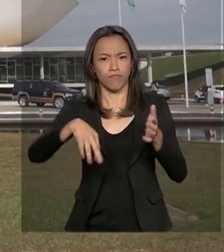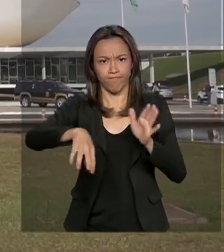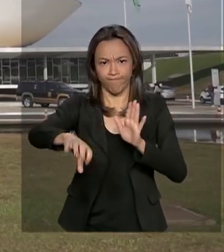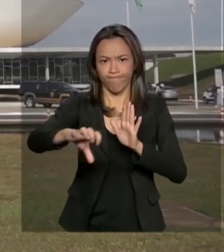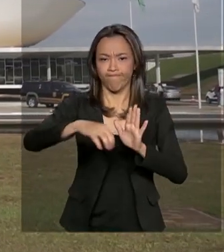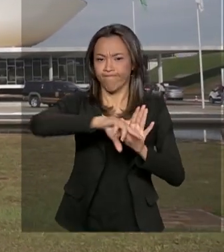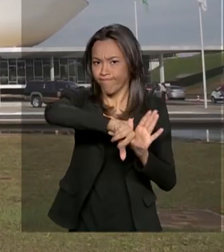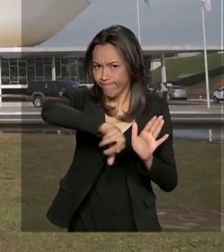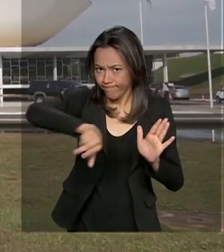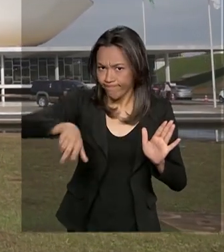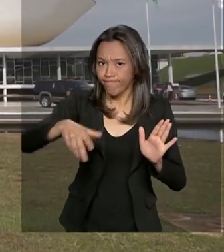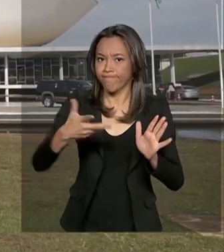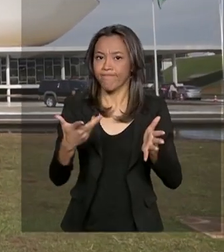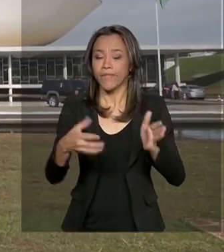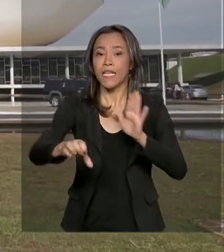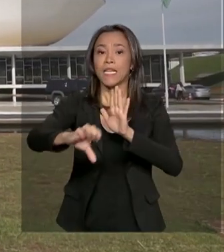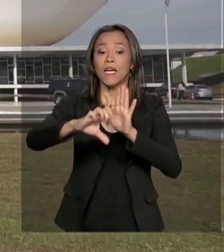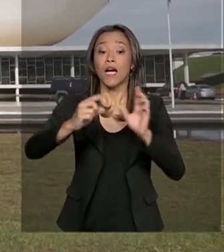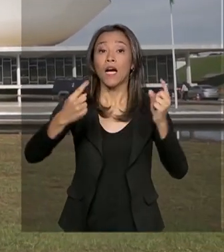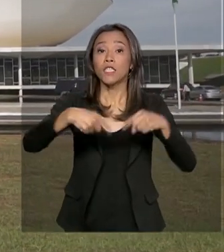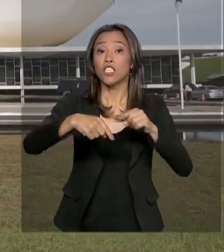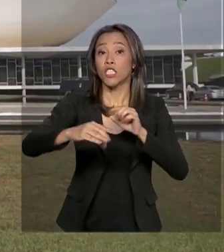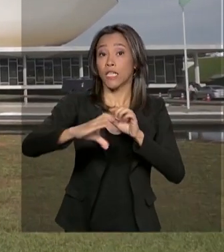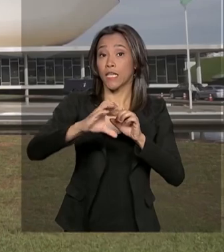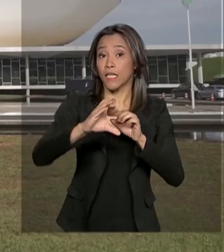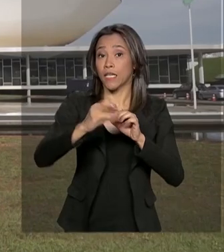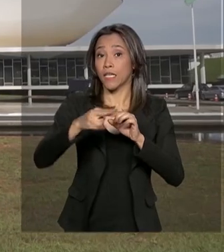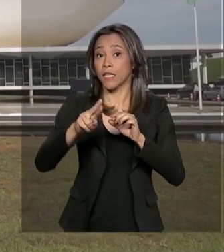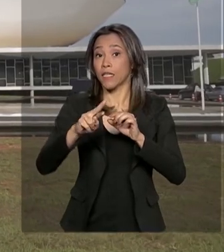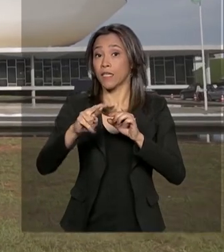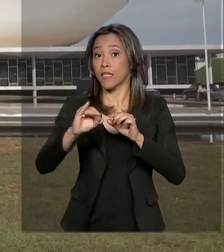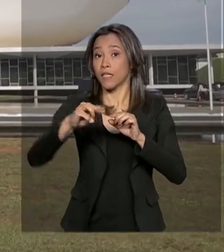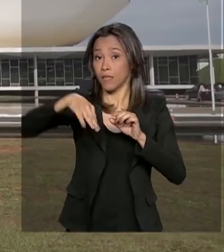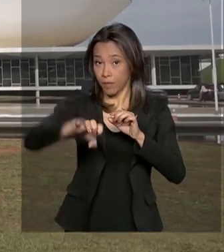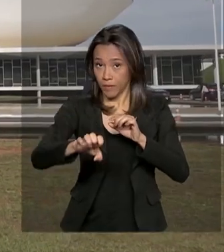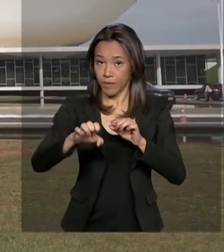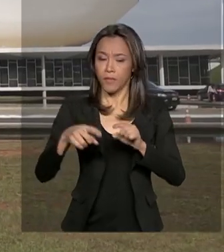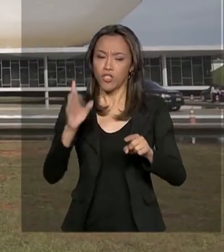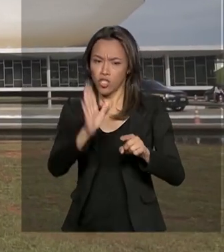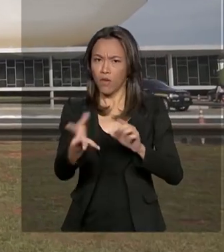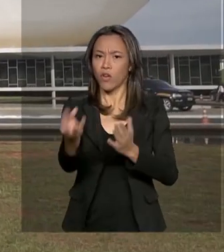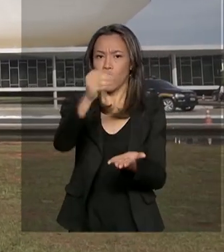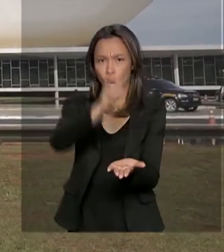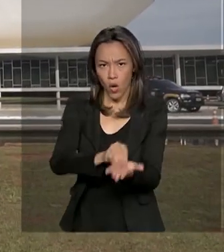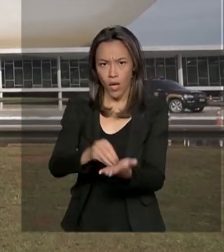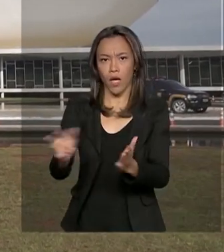mensagem encaminhada ao Senado Federal. As razões também foram publicadas no Diário Oficial da União.